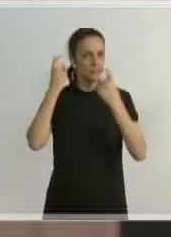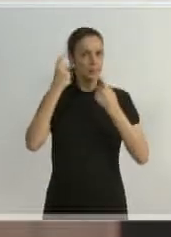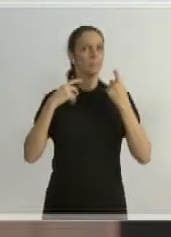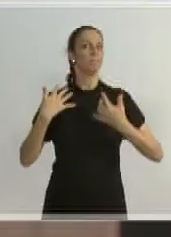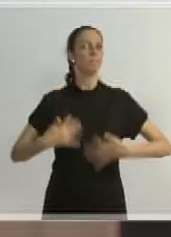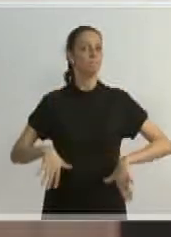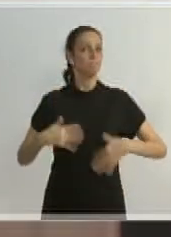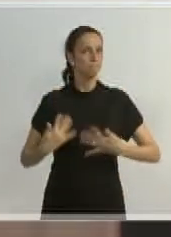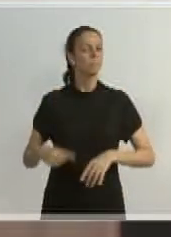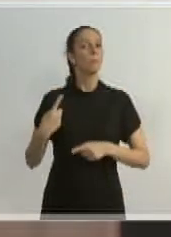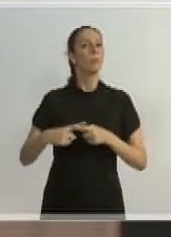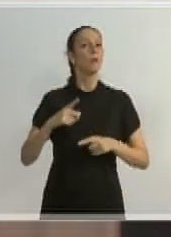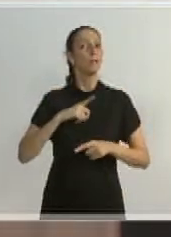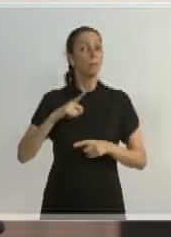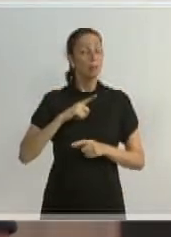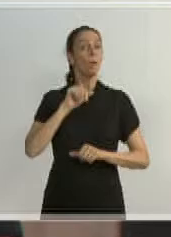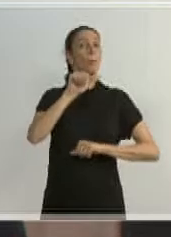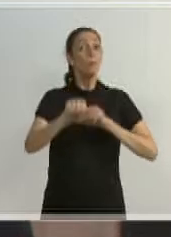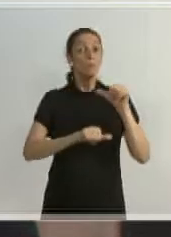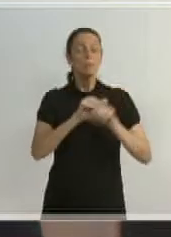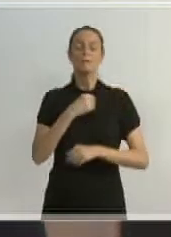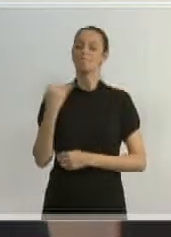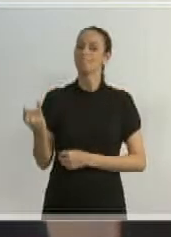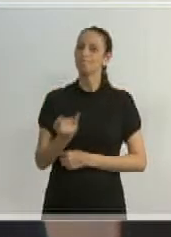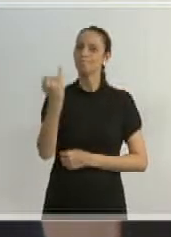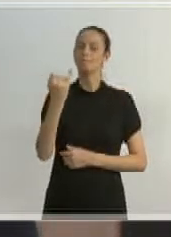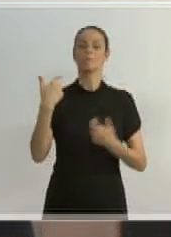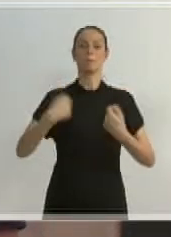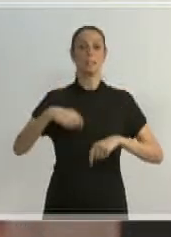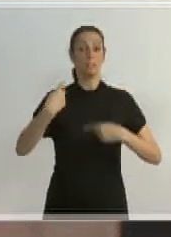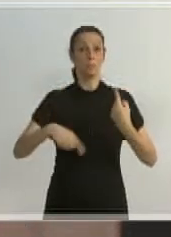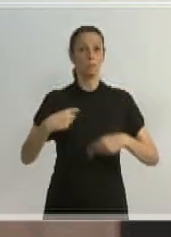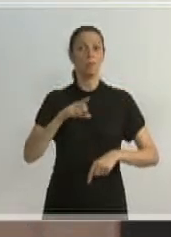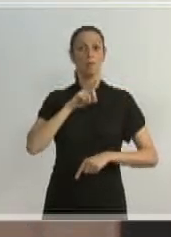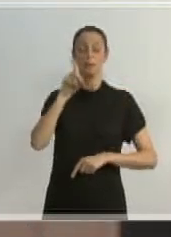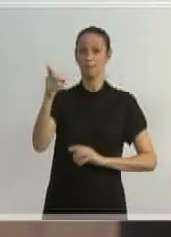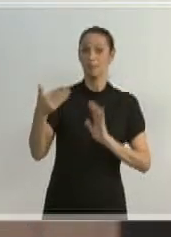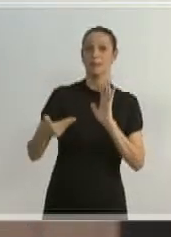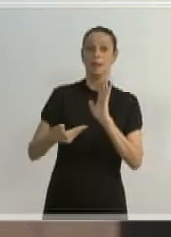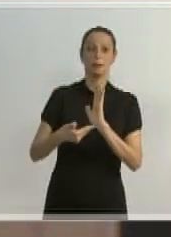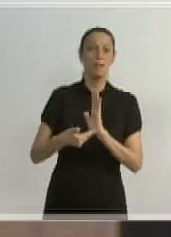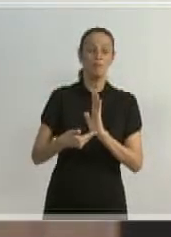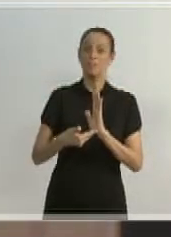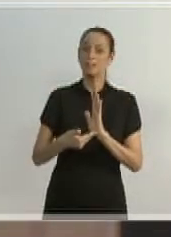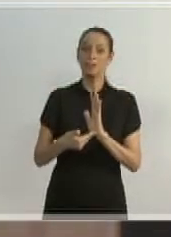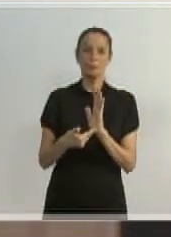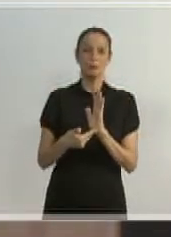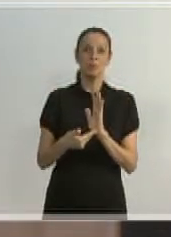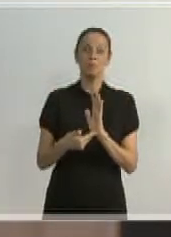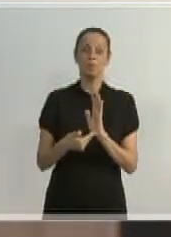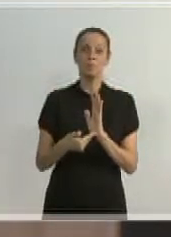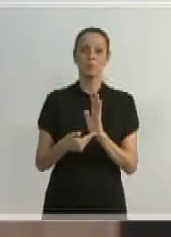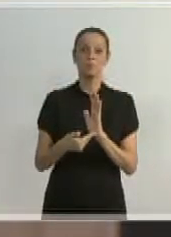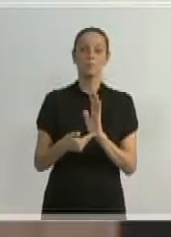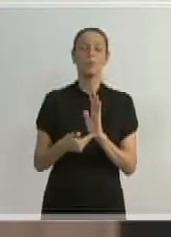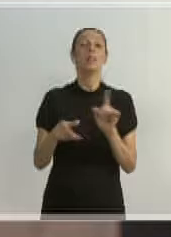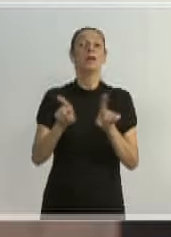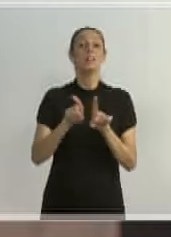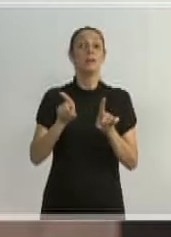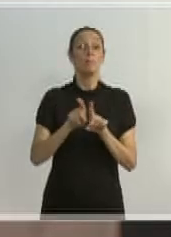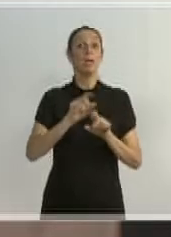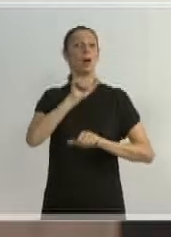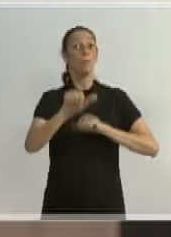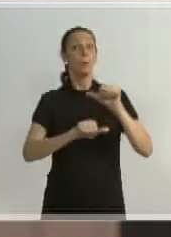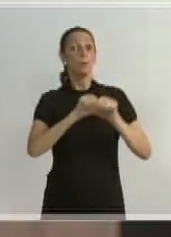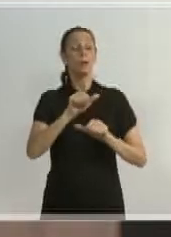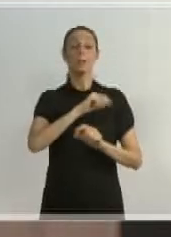Nós temos reformas importantes para serem discutidas no Congresso, reformas como a reforma